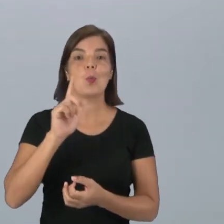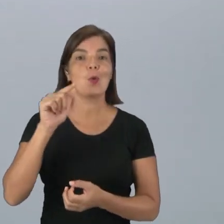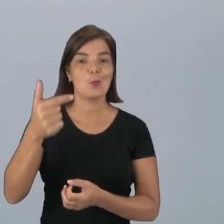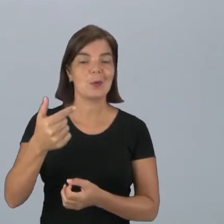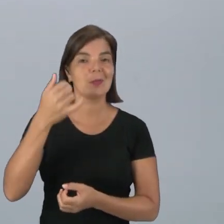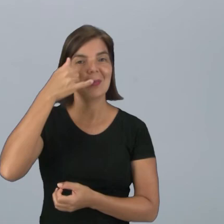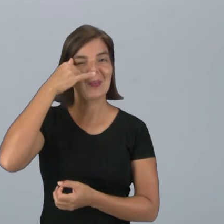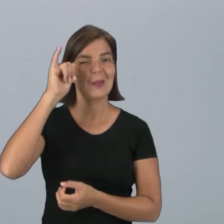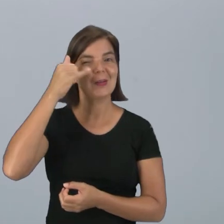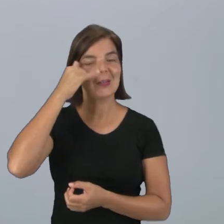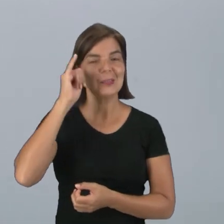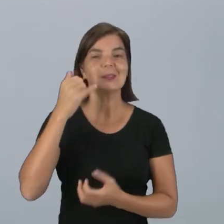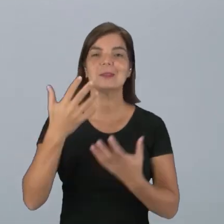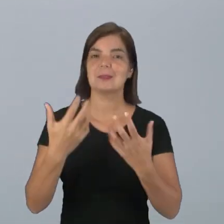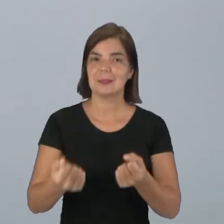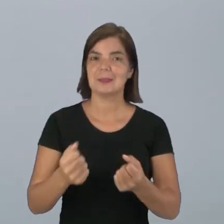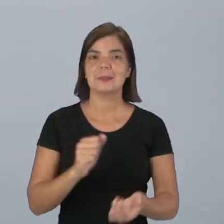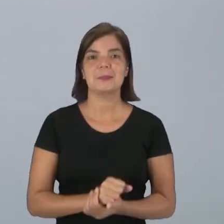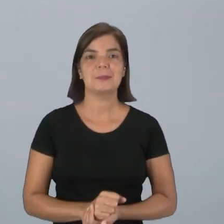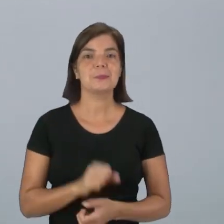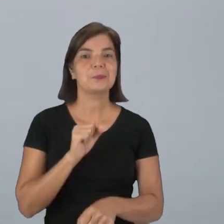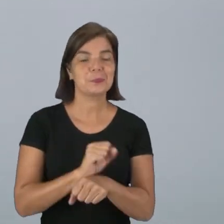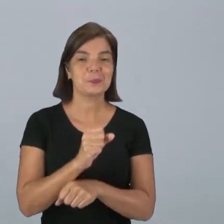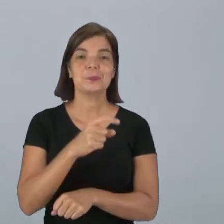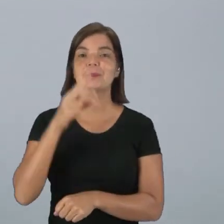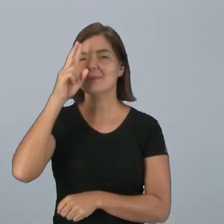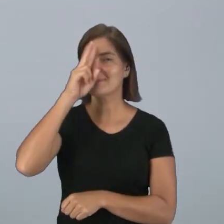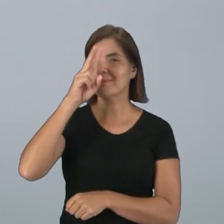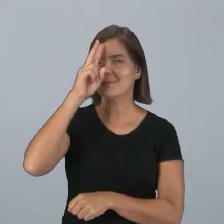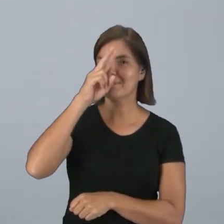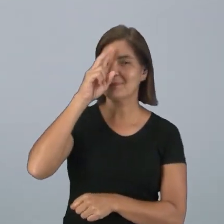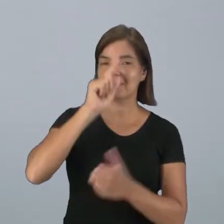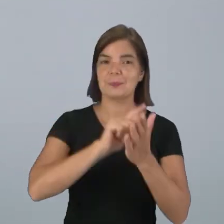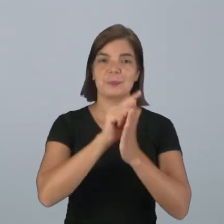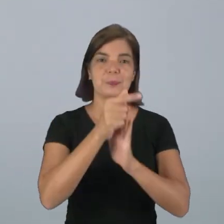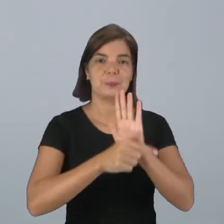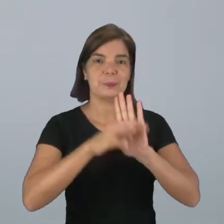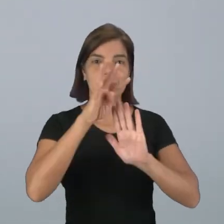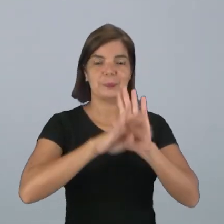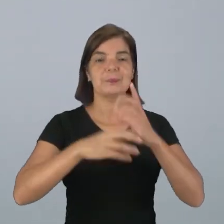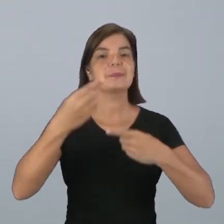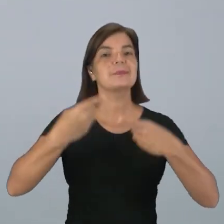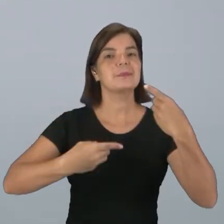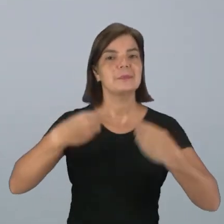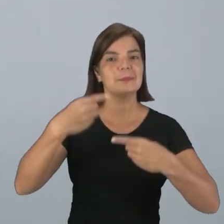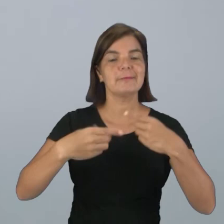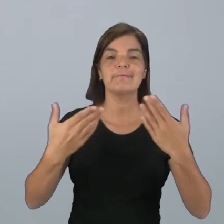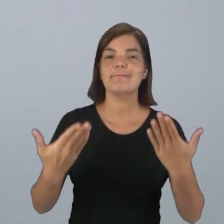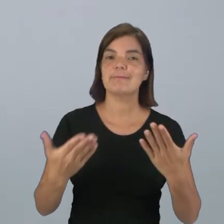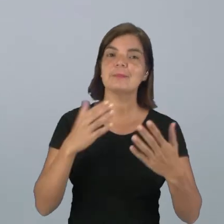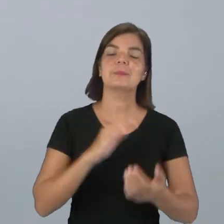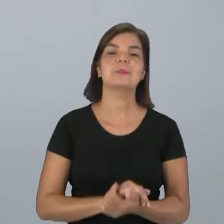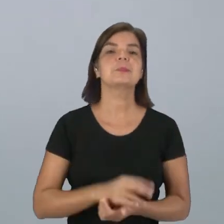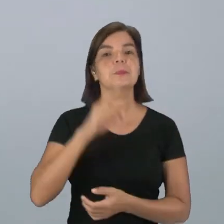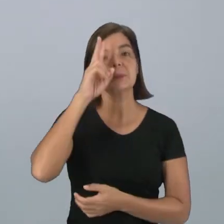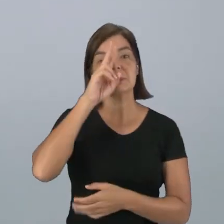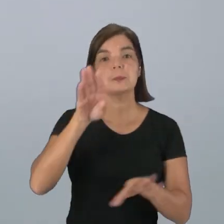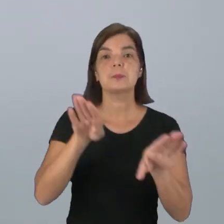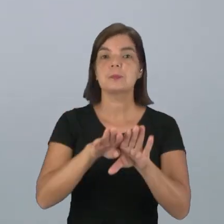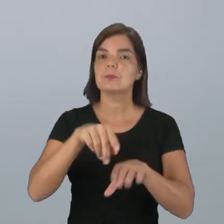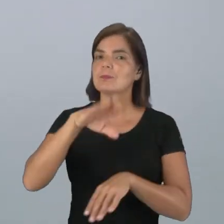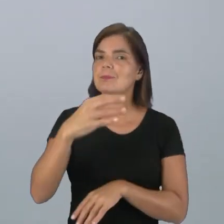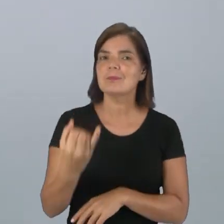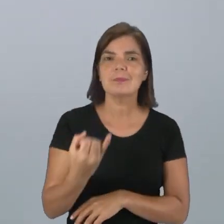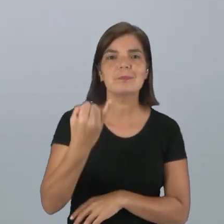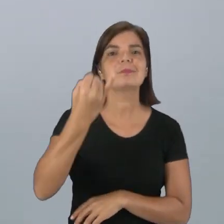da ideia ali defendida. Espero que tenham relembrado o gênero textual debate e relembrar que o mais